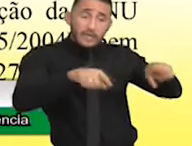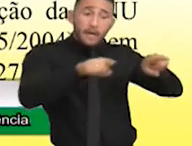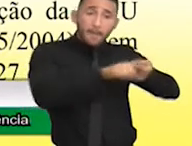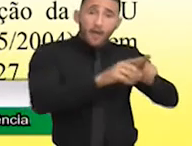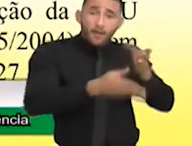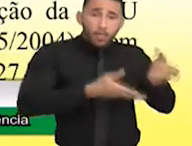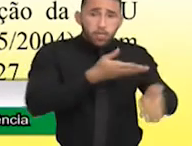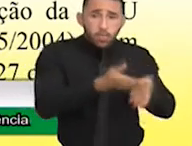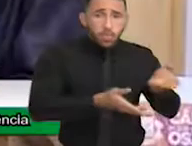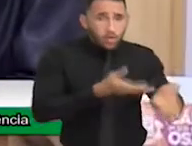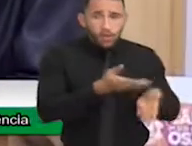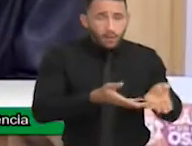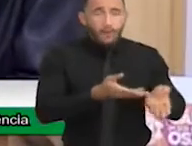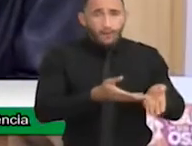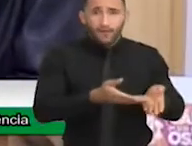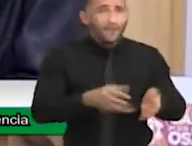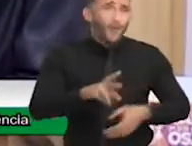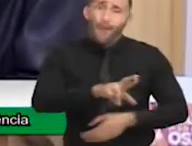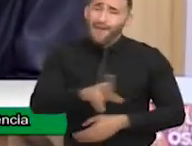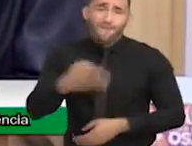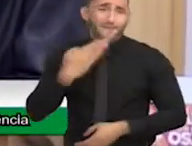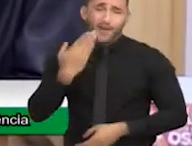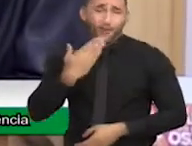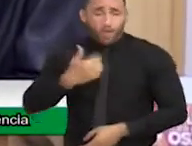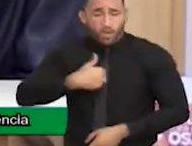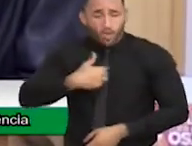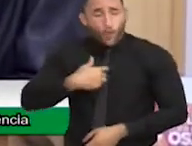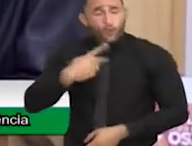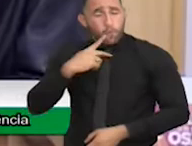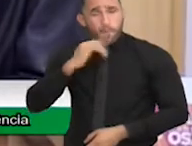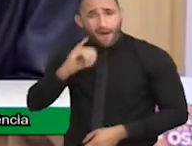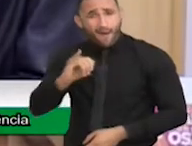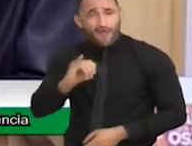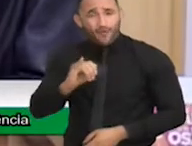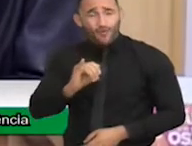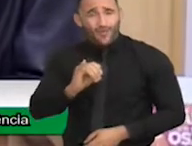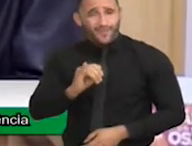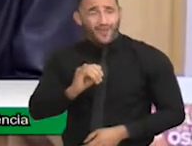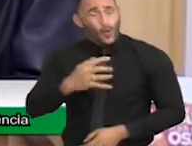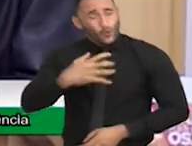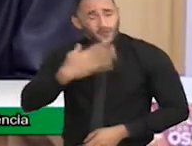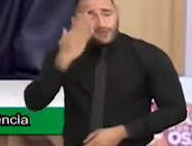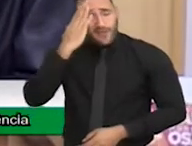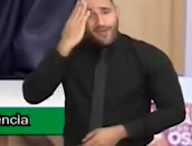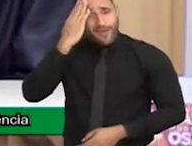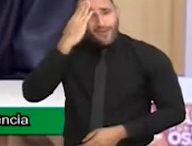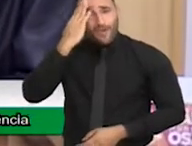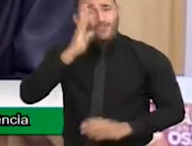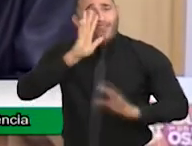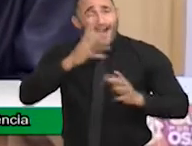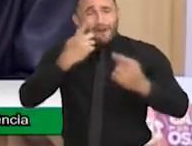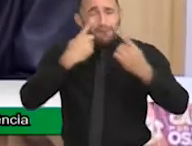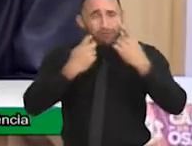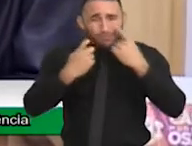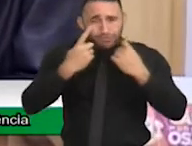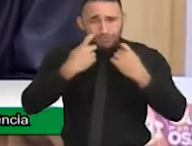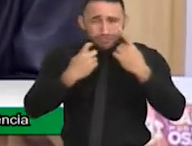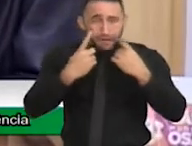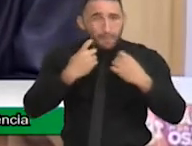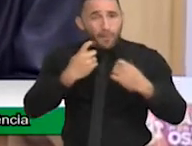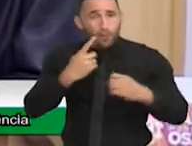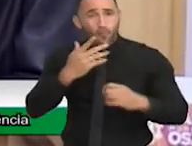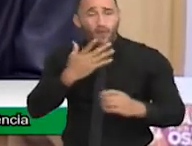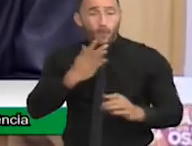é fácil, não é fácil. Eu estou aqui como um pai e eu vejo... Vocês não sabem quantas vezes eu já chorei depois que meu filho foi